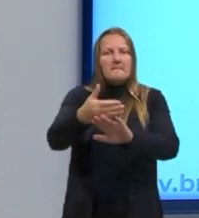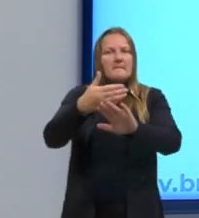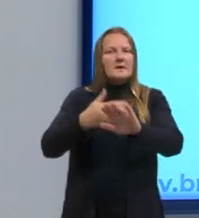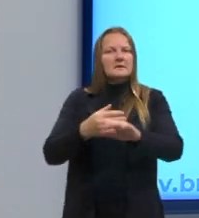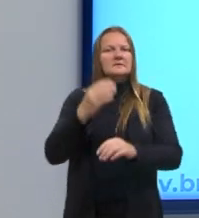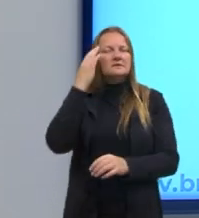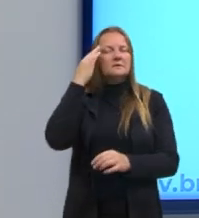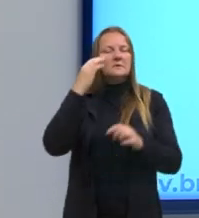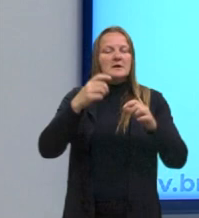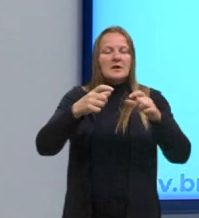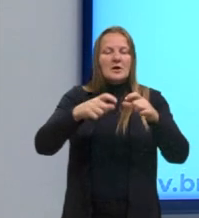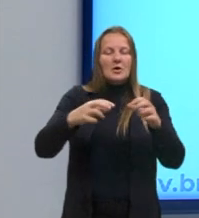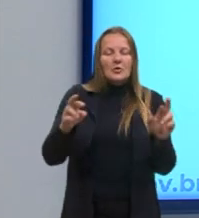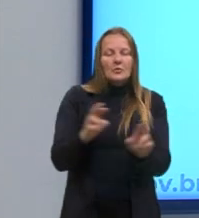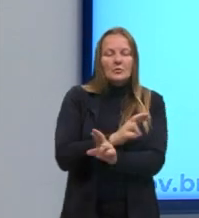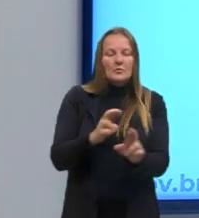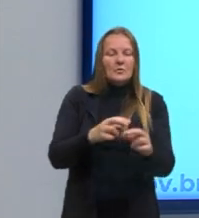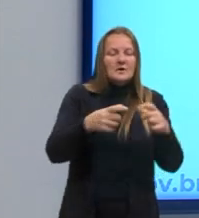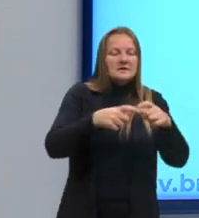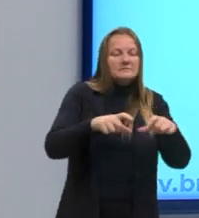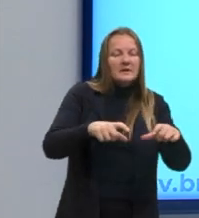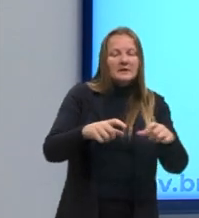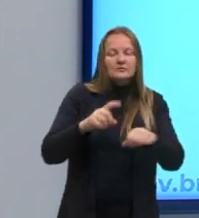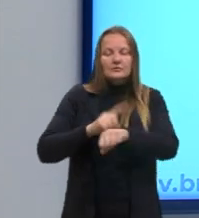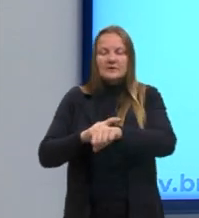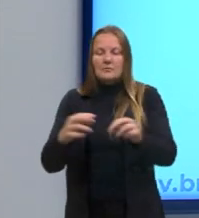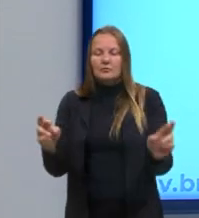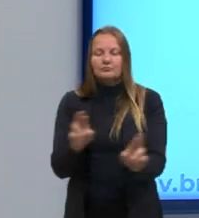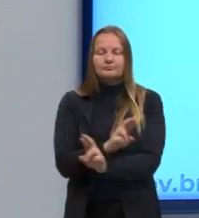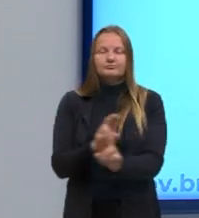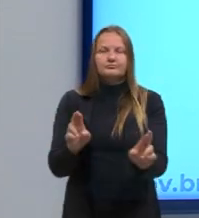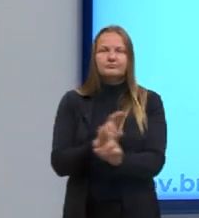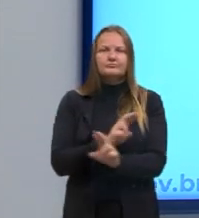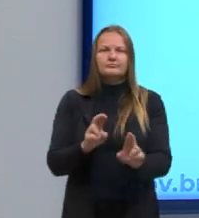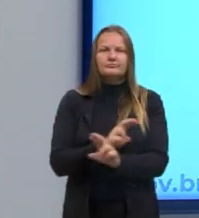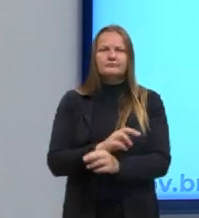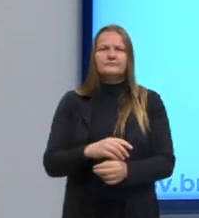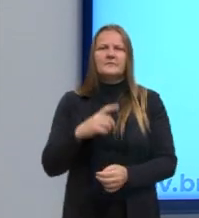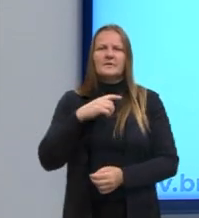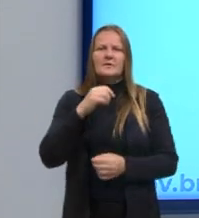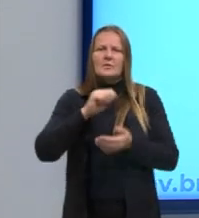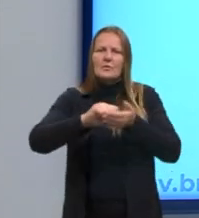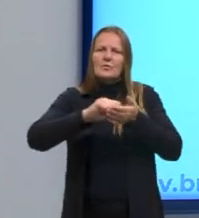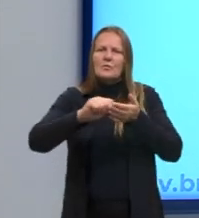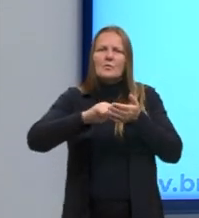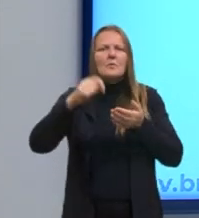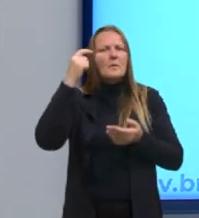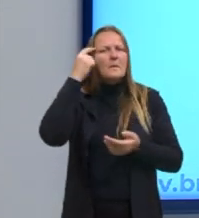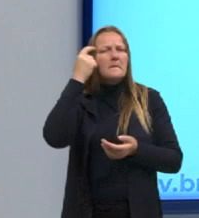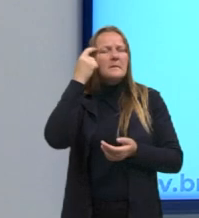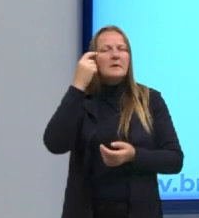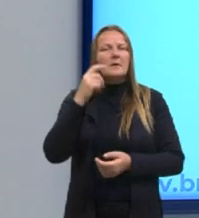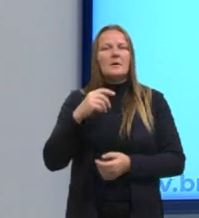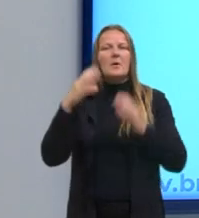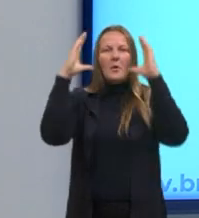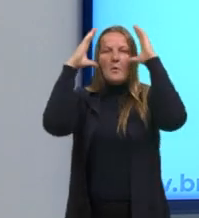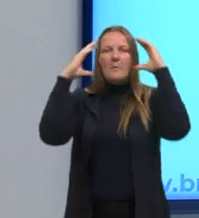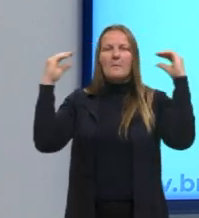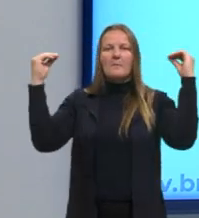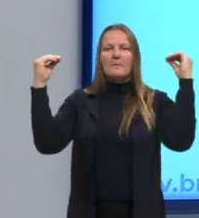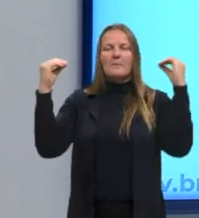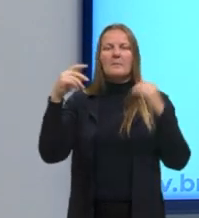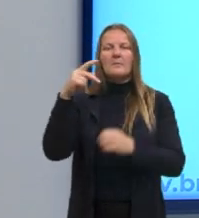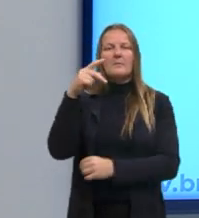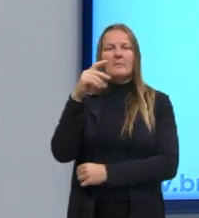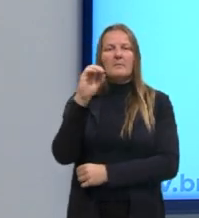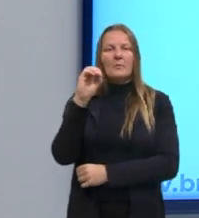espaço e tempo. Olha só. Essa frase bem importante do Zygmunt Bauman. Ele é um pensador polonês. Ele faleceu recentemente.